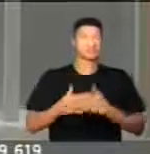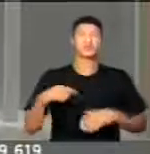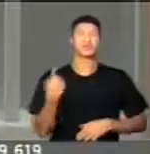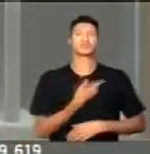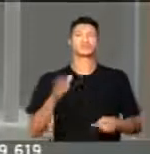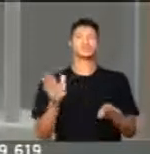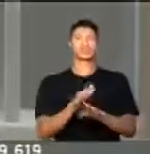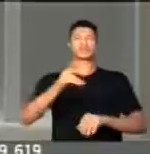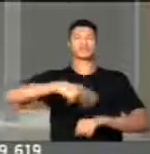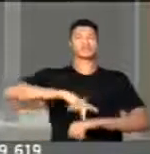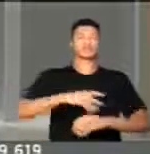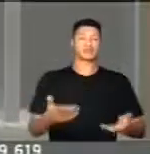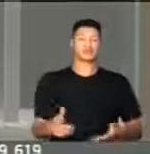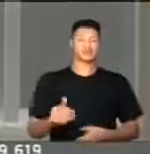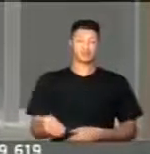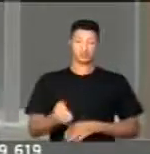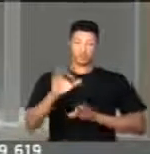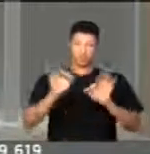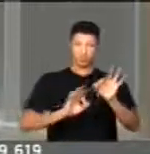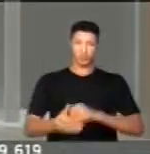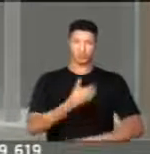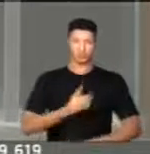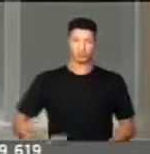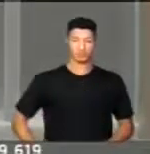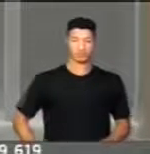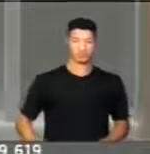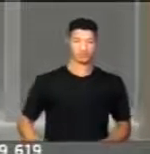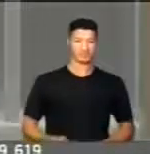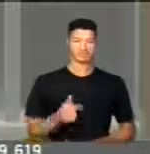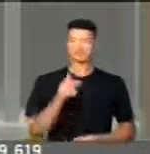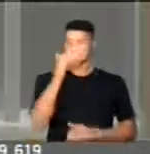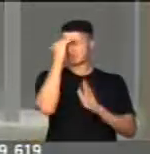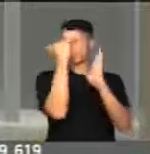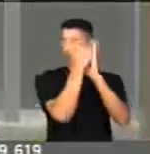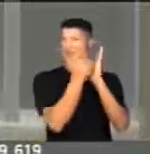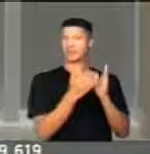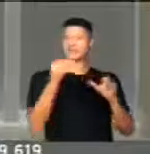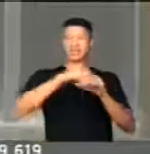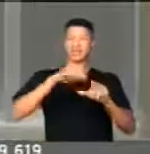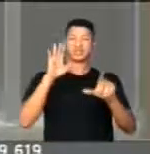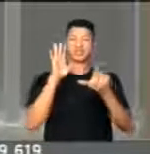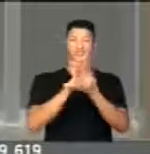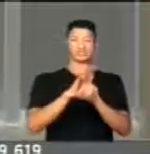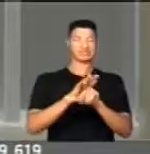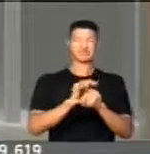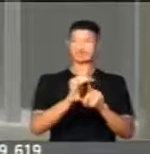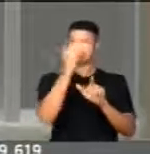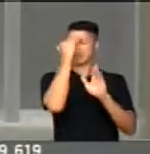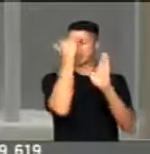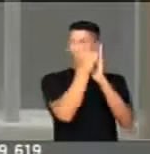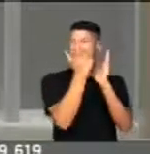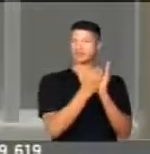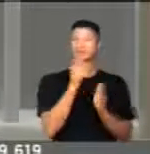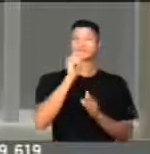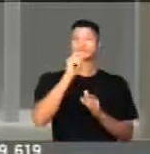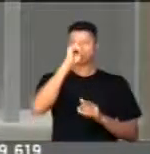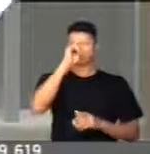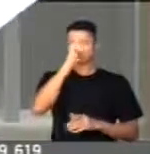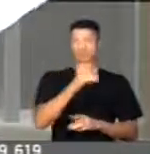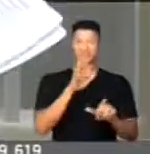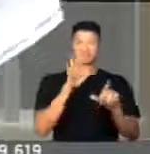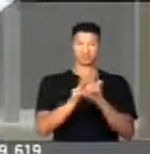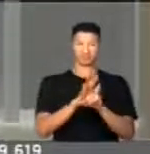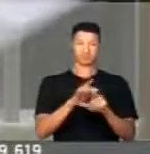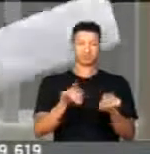chegamos nesse país? Que o funcionário público não cumpre o que está na lei, não cumpre o que determina